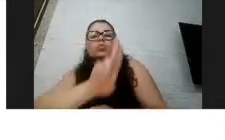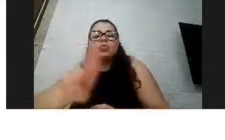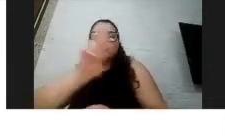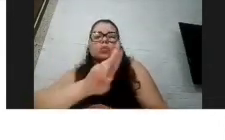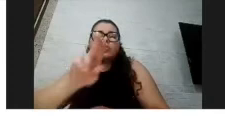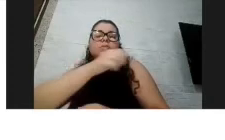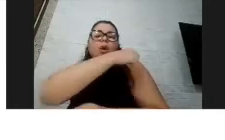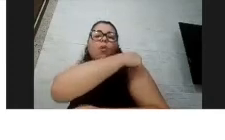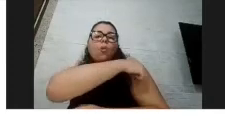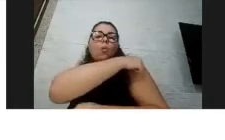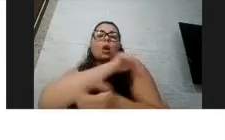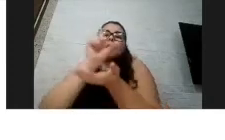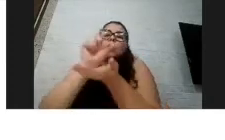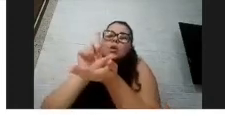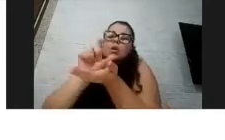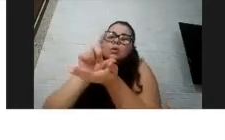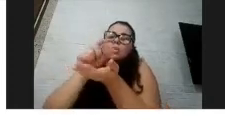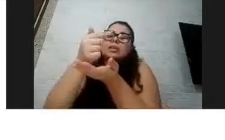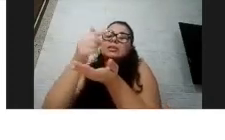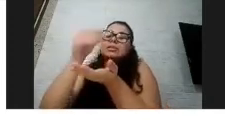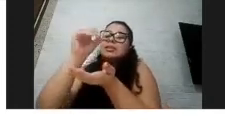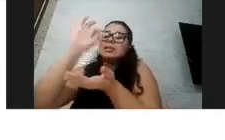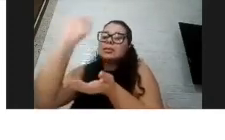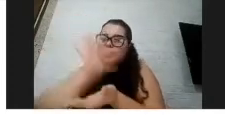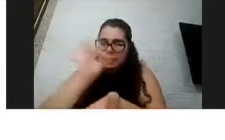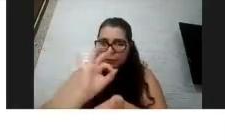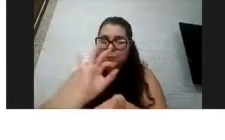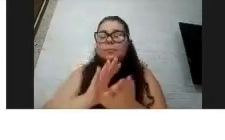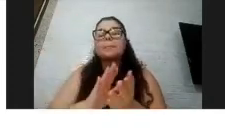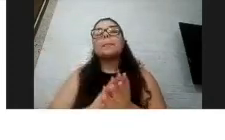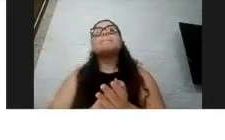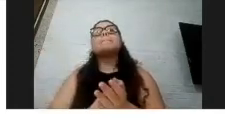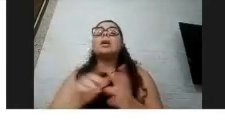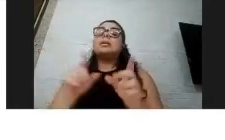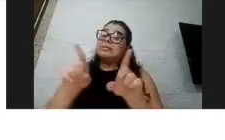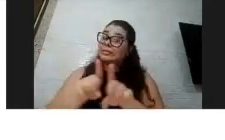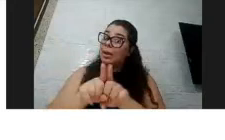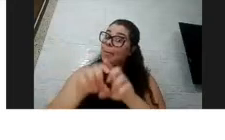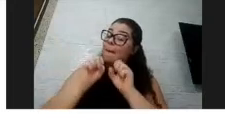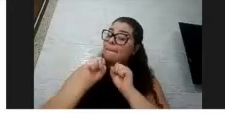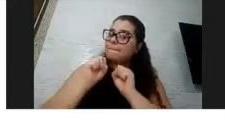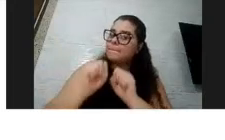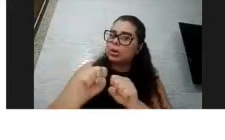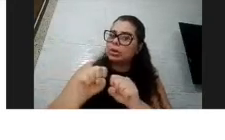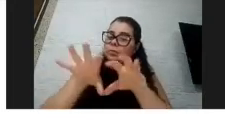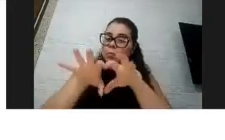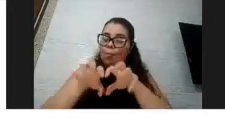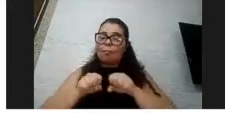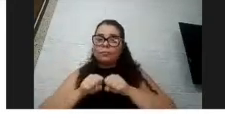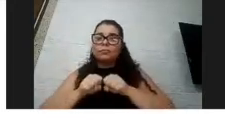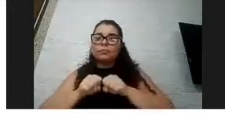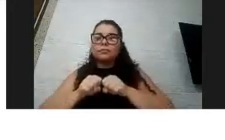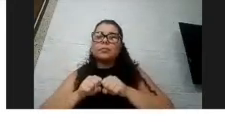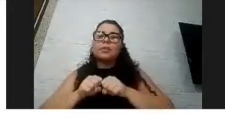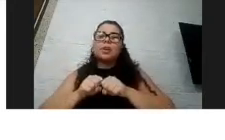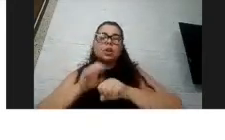o álcool em gel, 70%. E também a gente pode se contaminar tocando partes do corpo contaminadas.